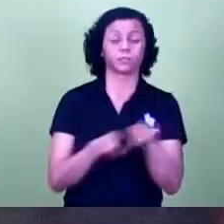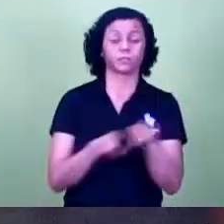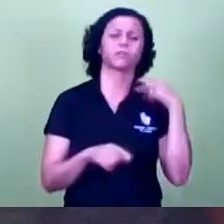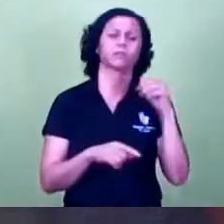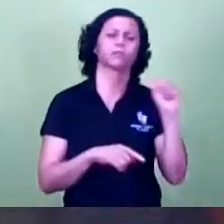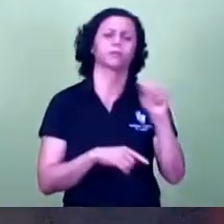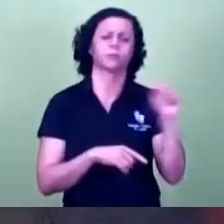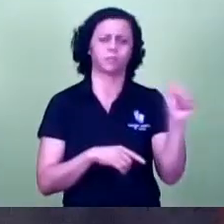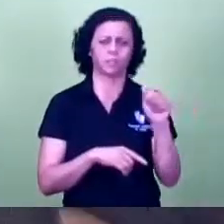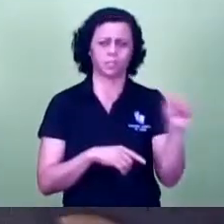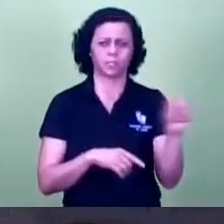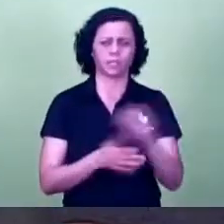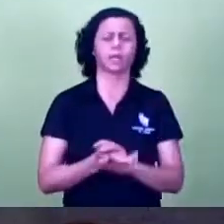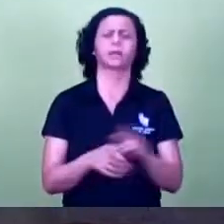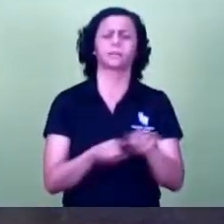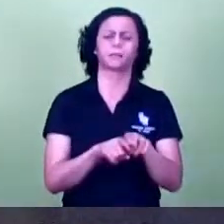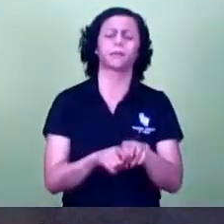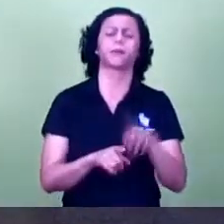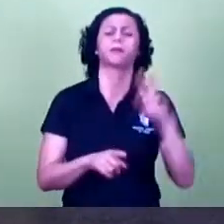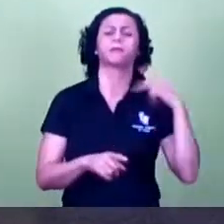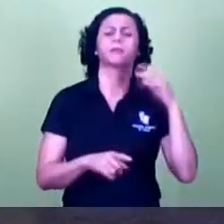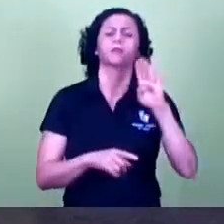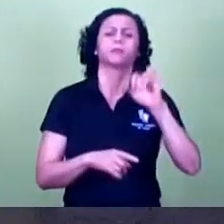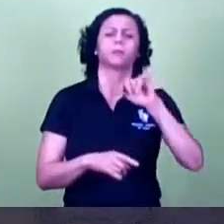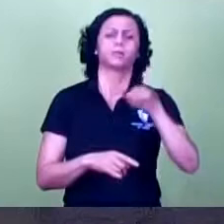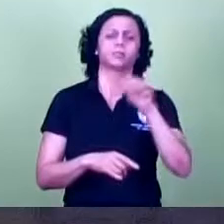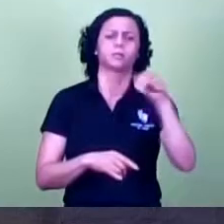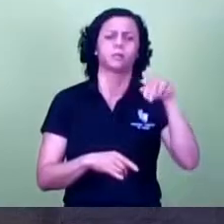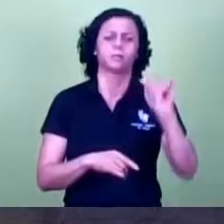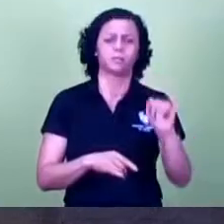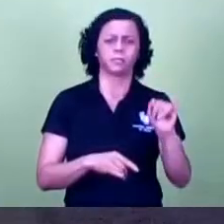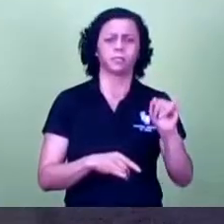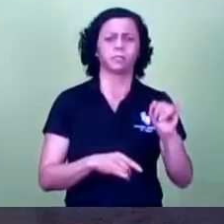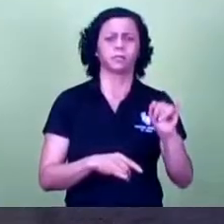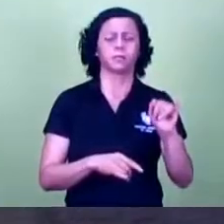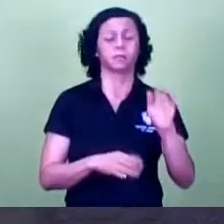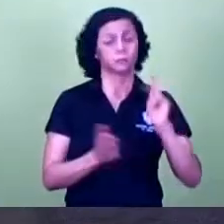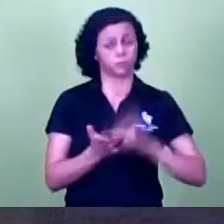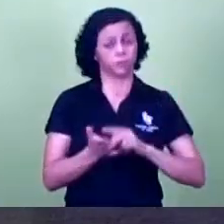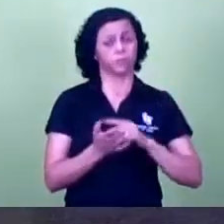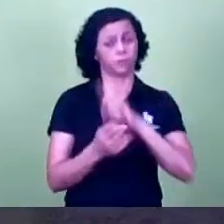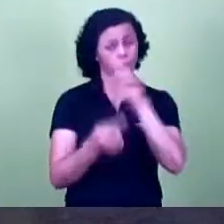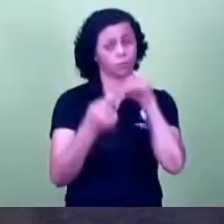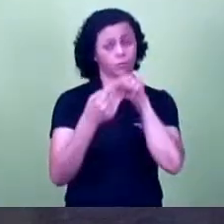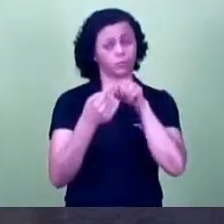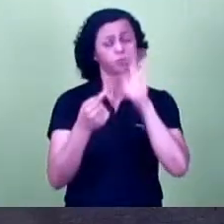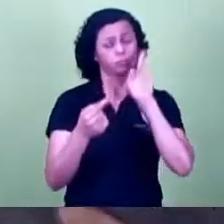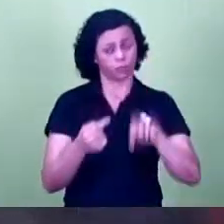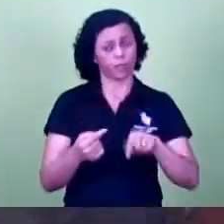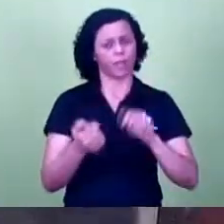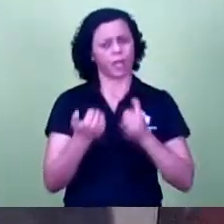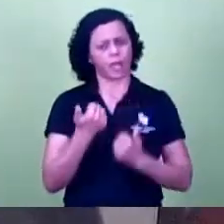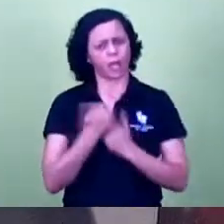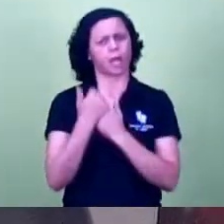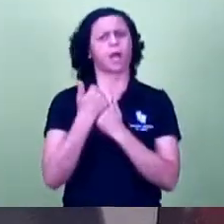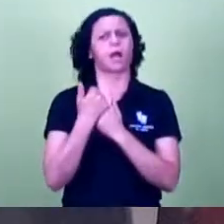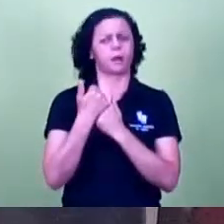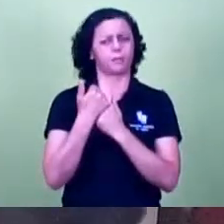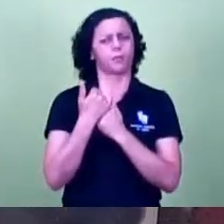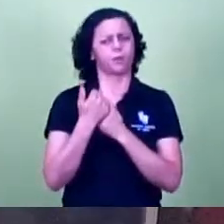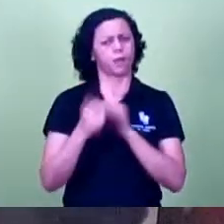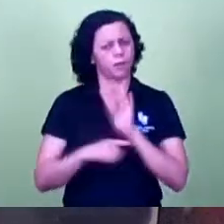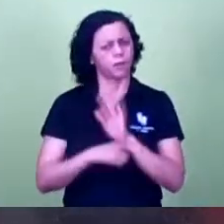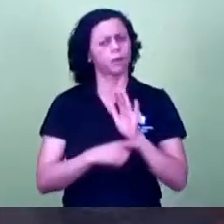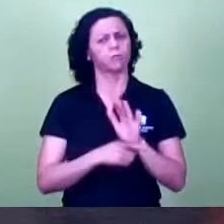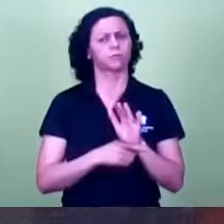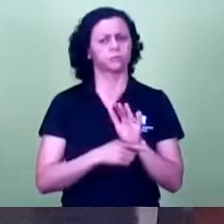muito feliz aí, vereador Bejane Júnior que realmente o objetivo nosso é ajudar e não permitir como